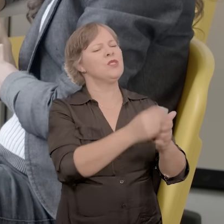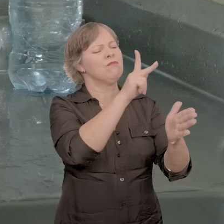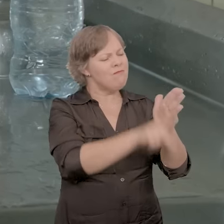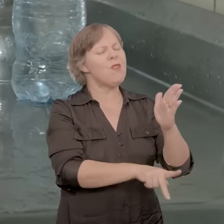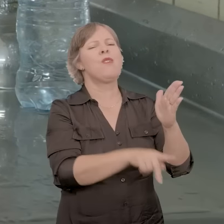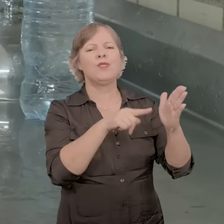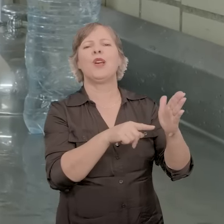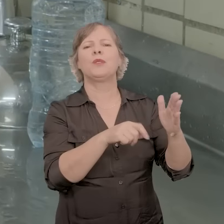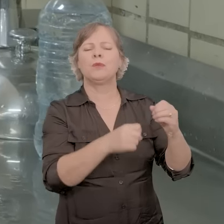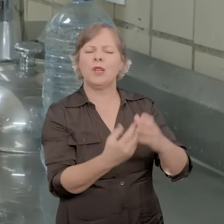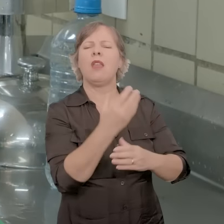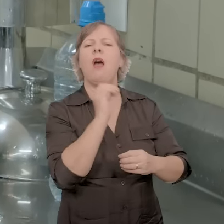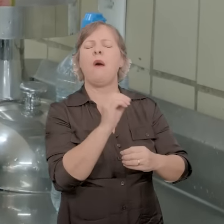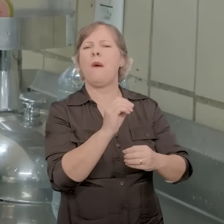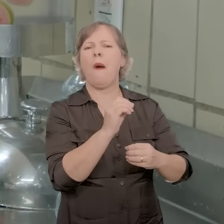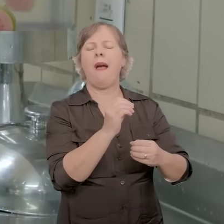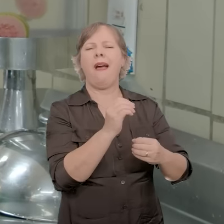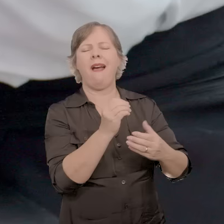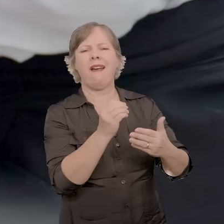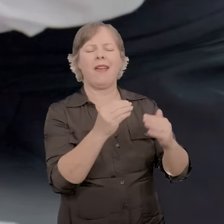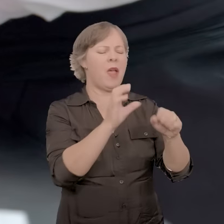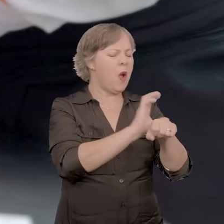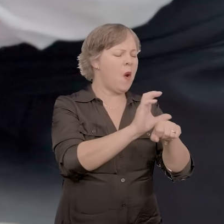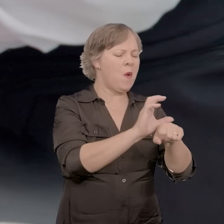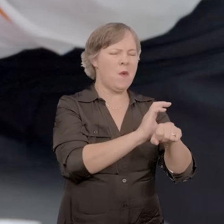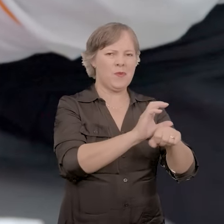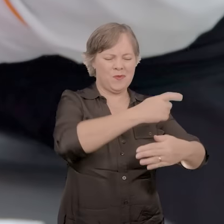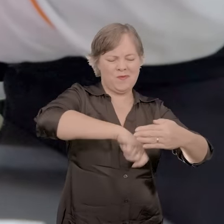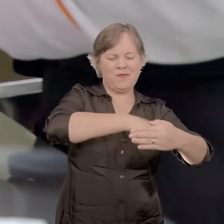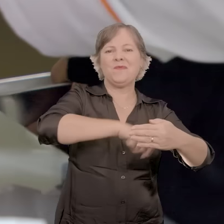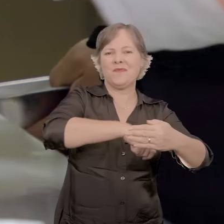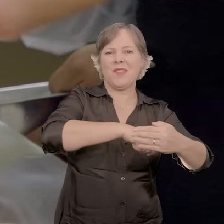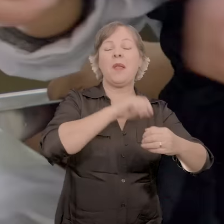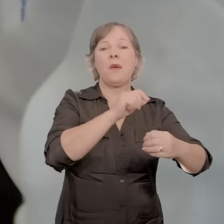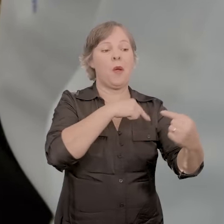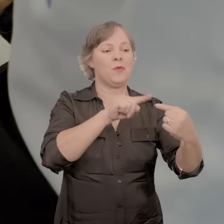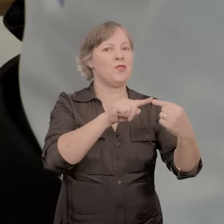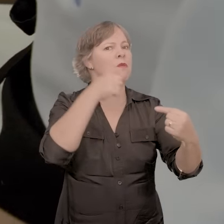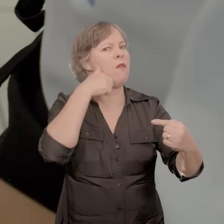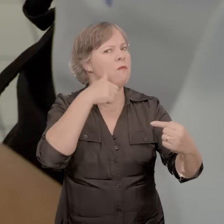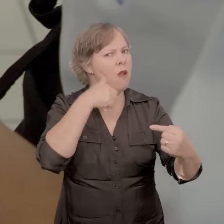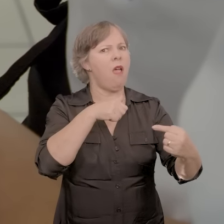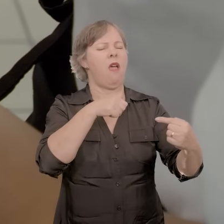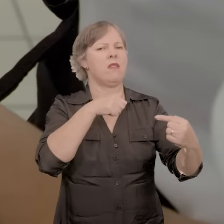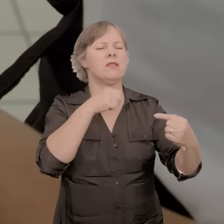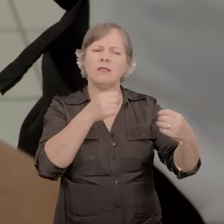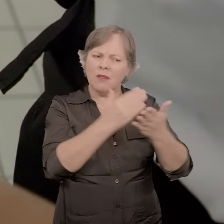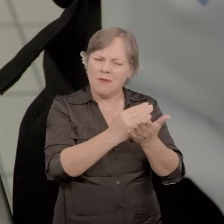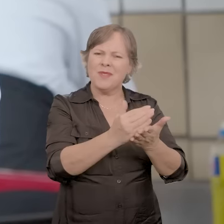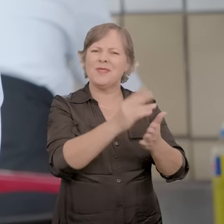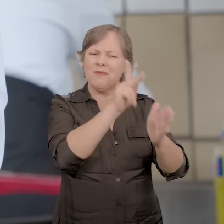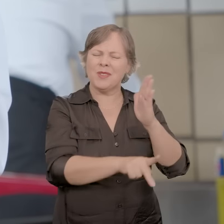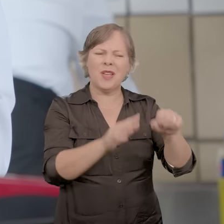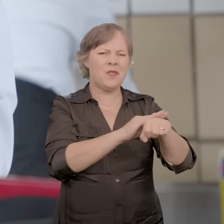projeto de criar, né, de realizar o curso de cozinheiro para mulheres. Então, assim, nasceu o projeto,